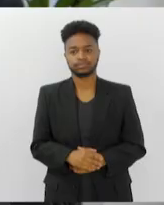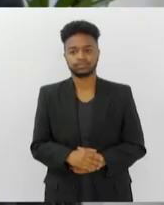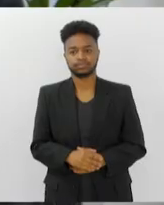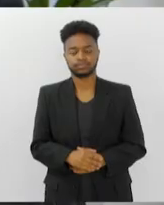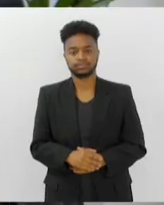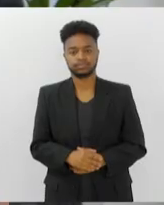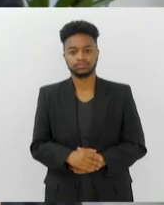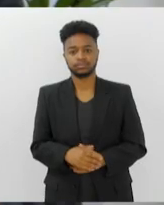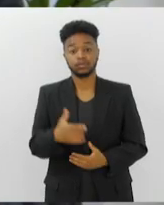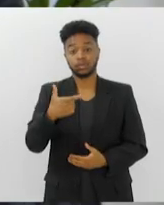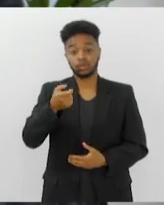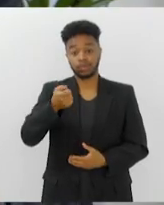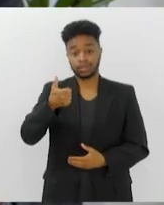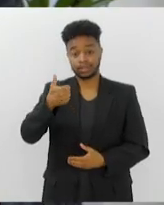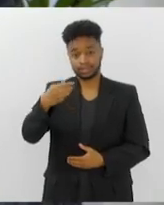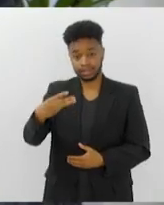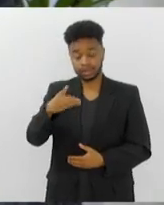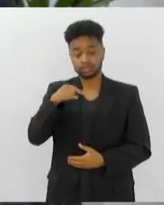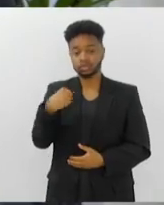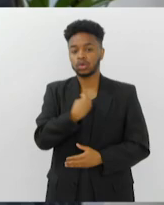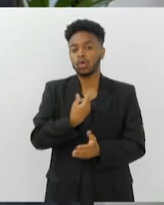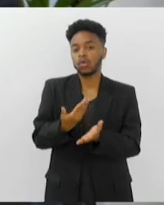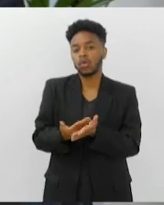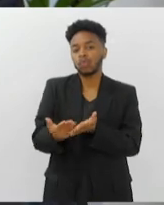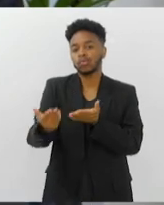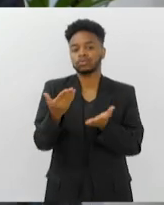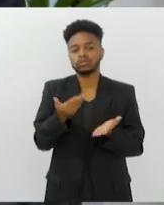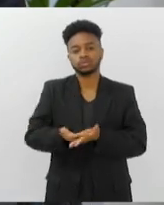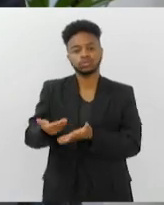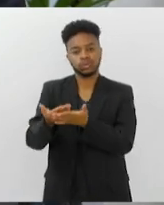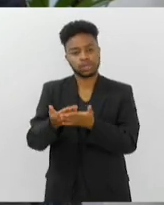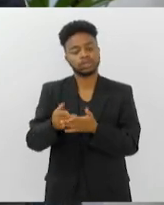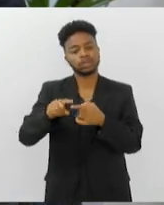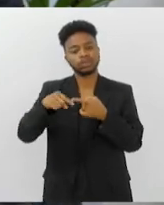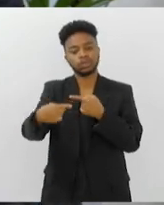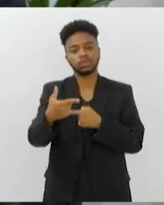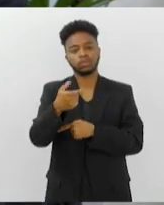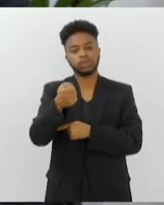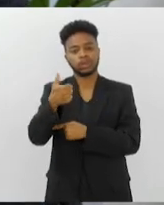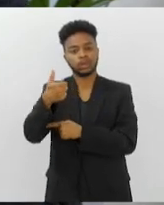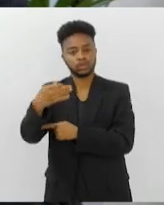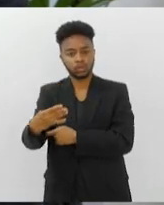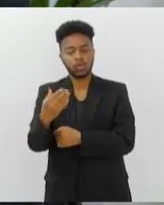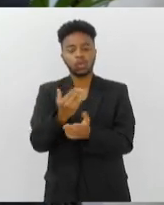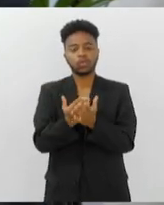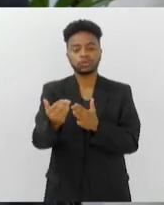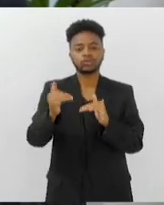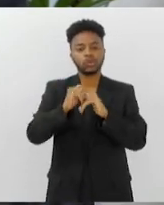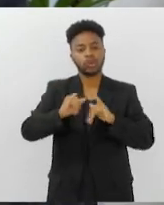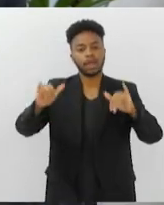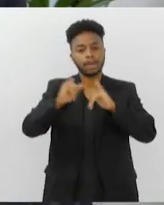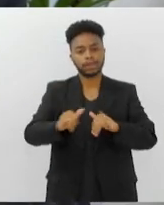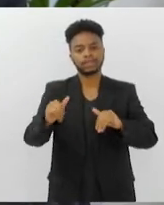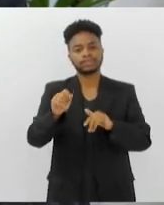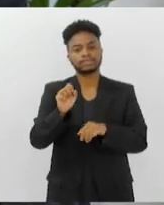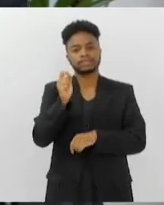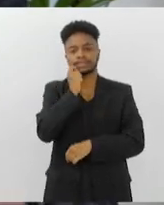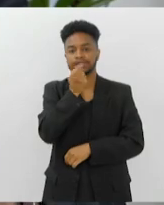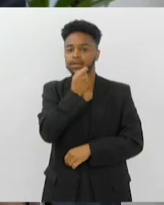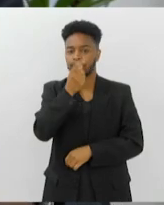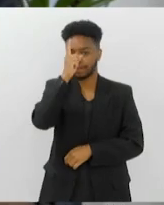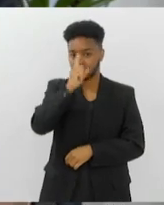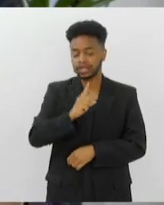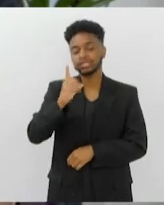Em 2013, nós começamos os estudos para em 2014 começar a campanha Setembro Amarelo. E há 11 anos, então,